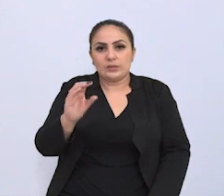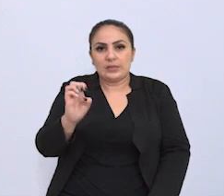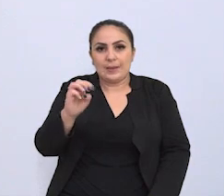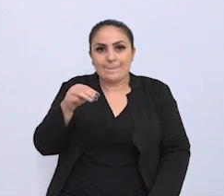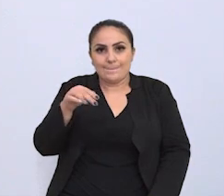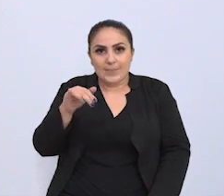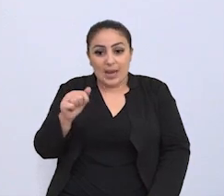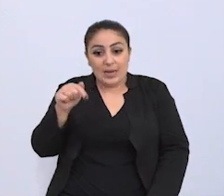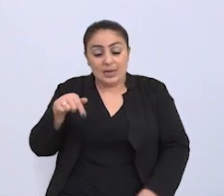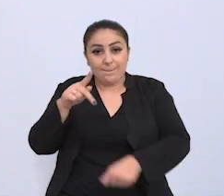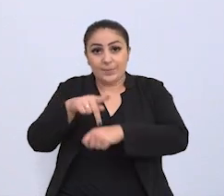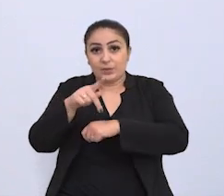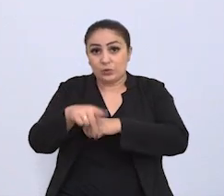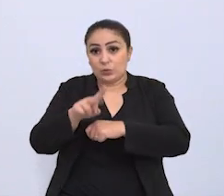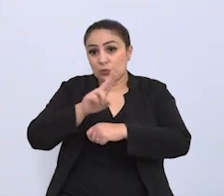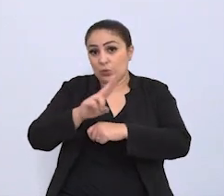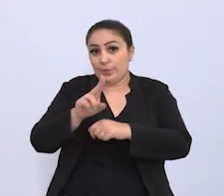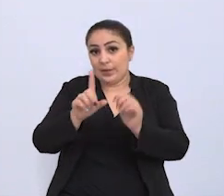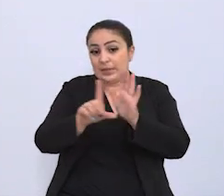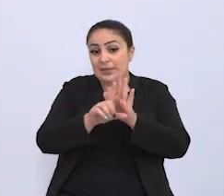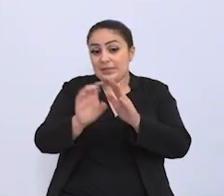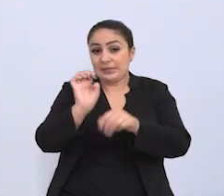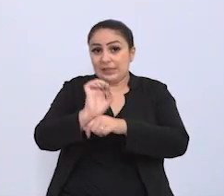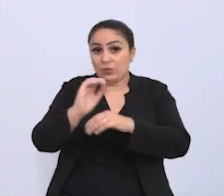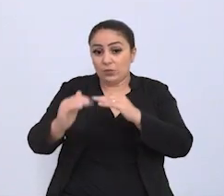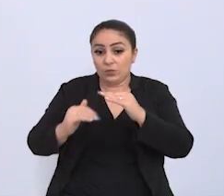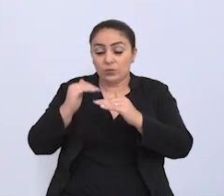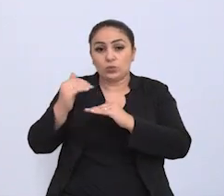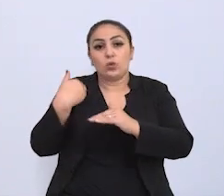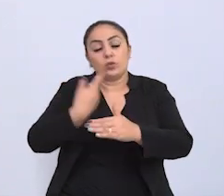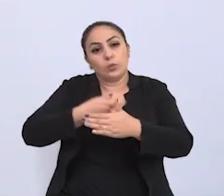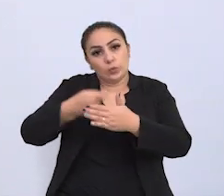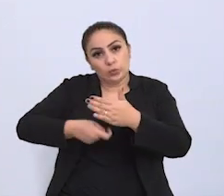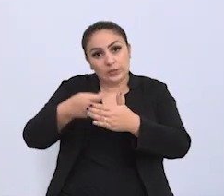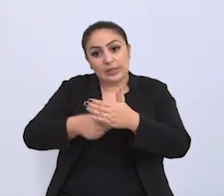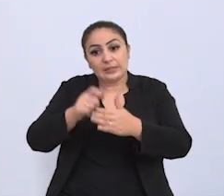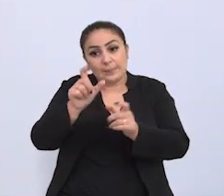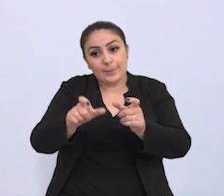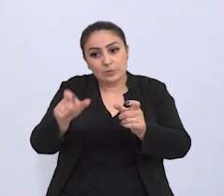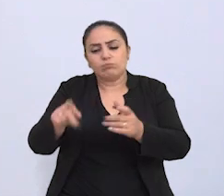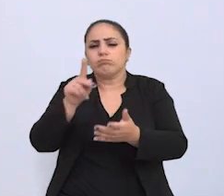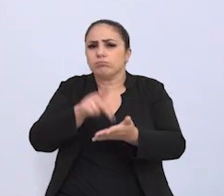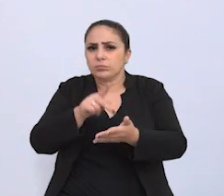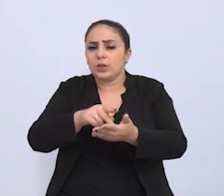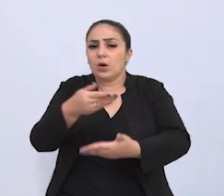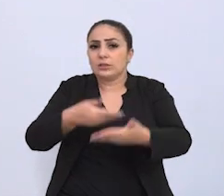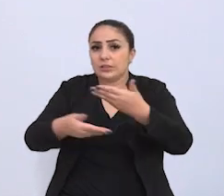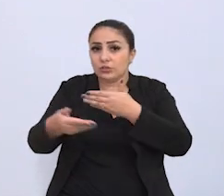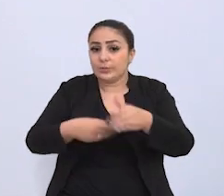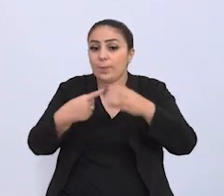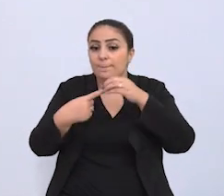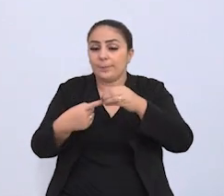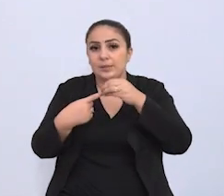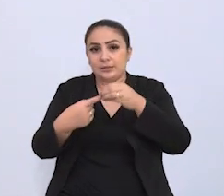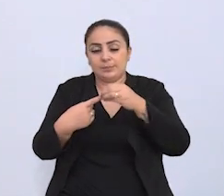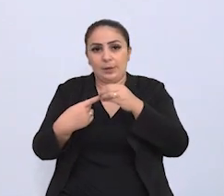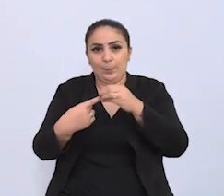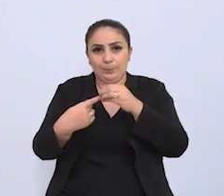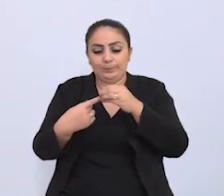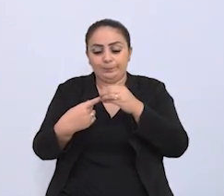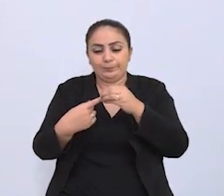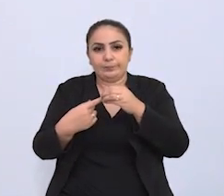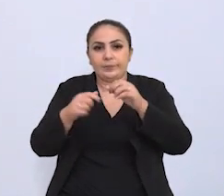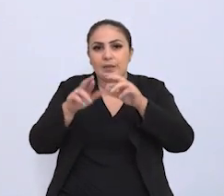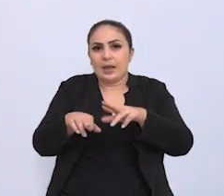e ela ganhou o nome dessa lei estadual nós vamos lutar para que esses pacientes realmente tenham atendimento prioritário